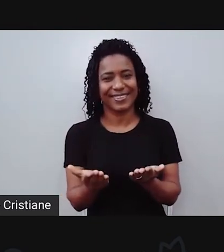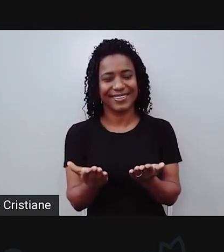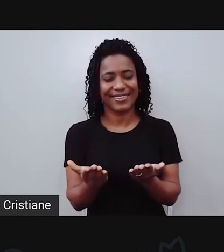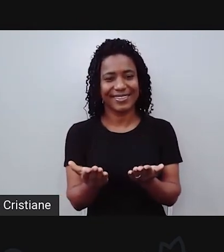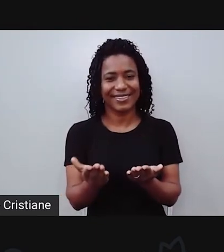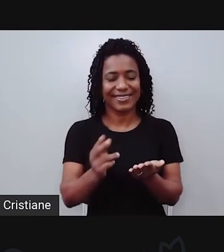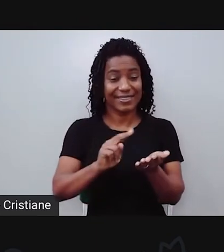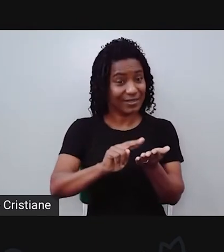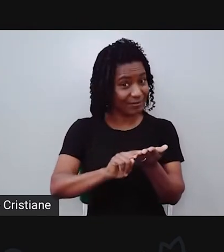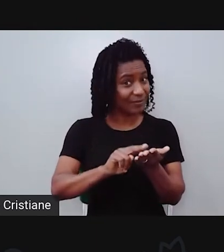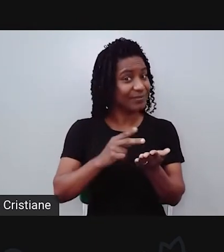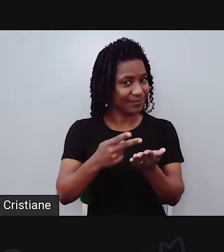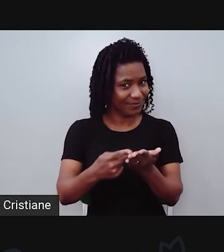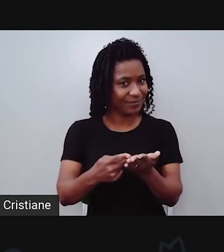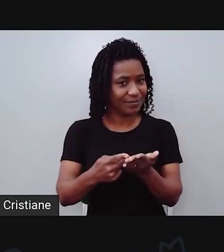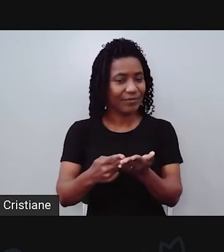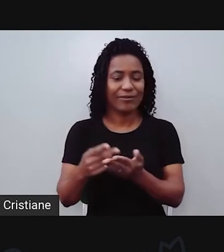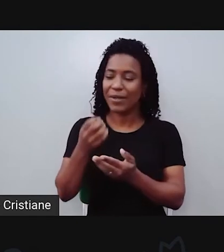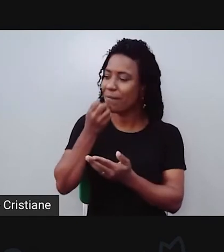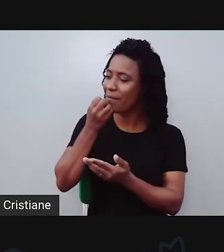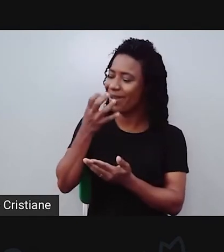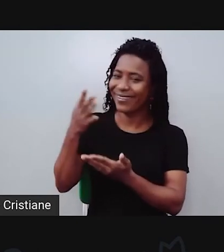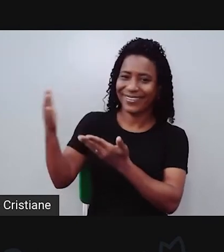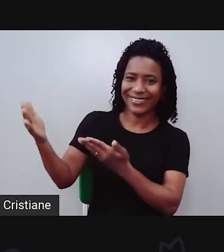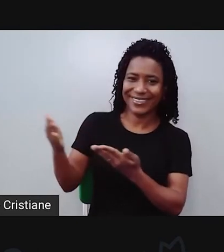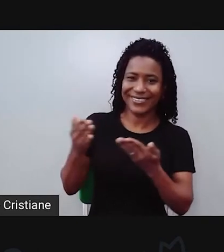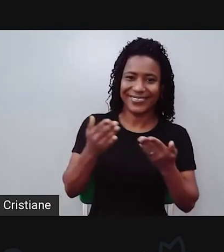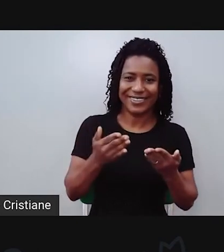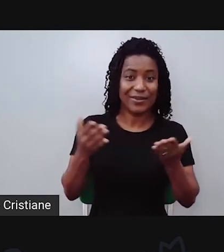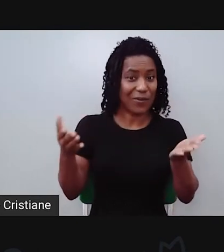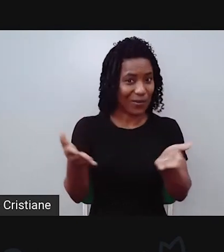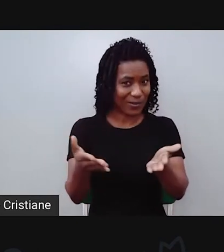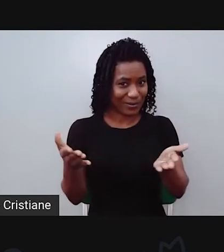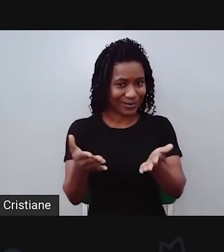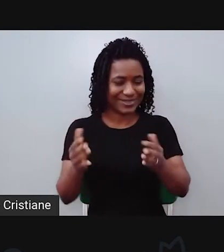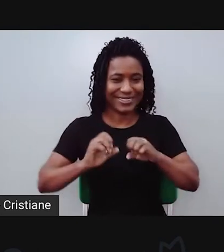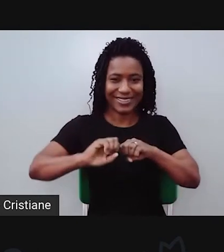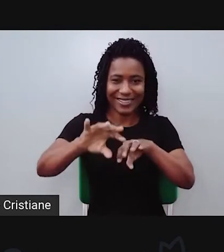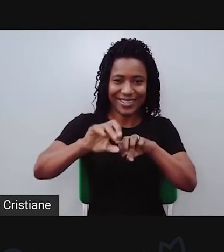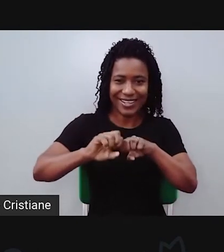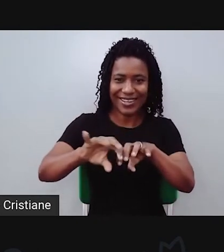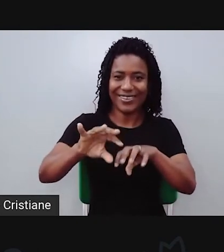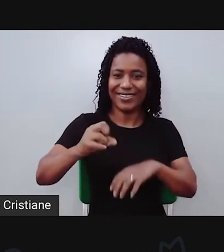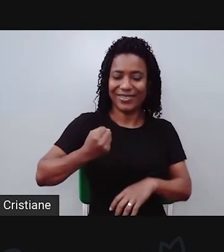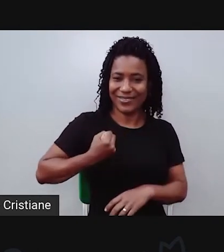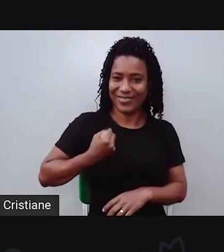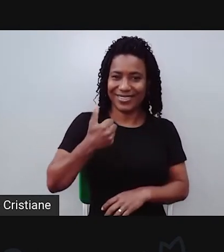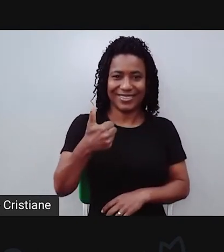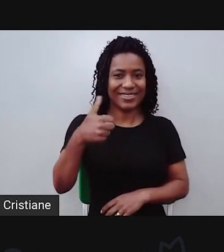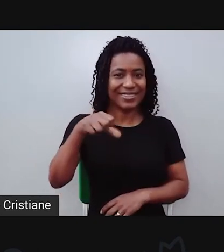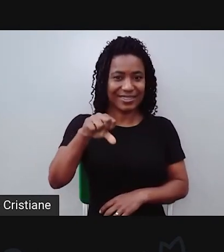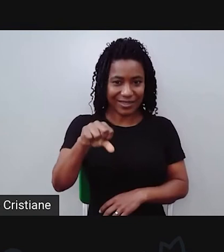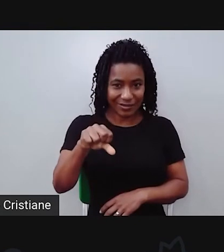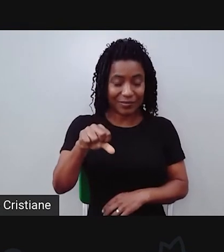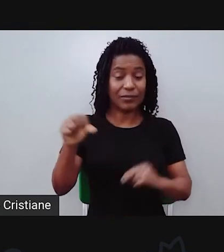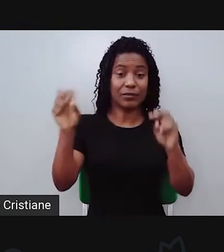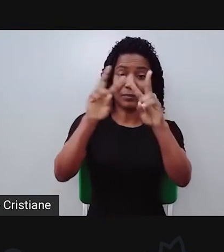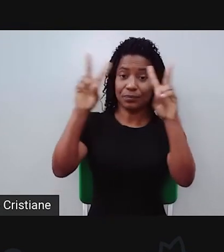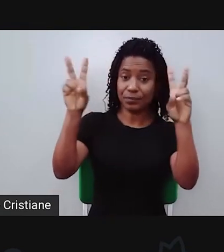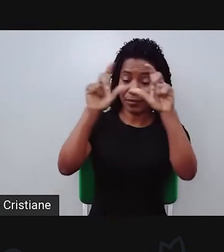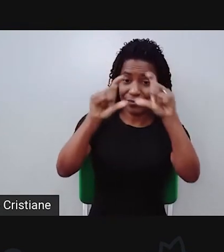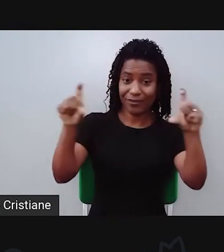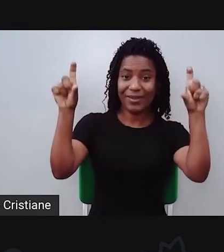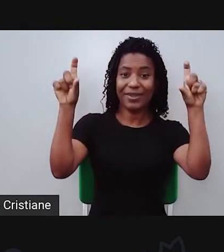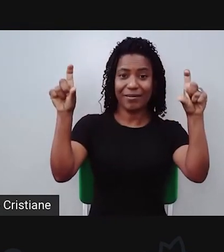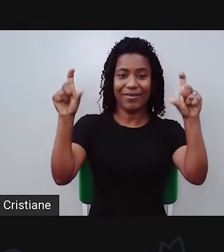nº 19. Sejam bem-vindos à nossa aula de inglês nº 19. E o tema de nossa aula de hoje, eu tenho